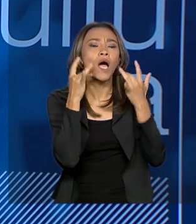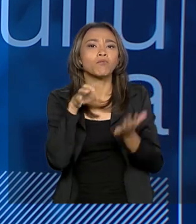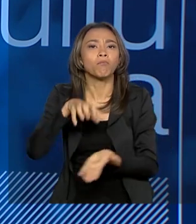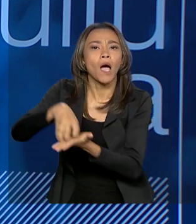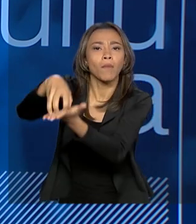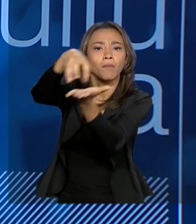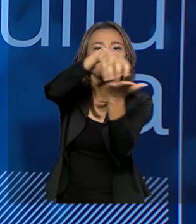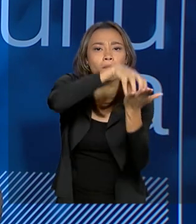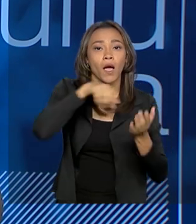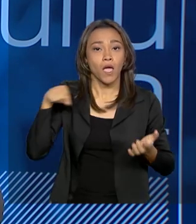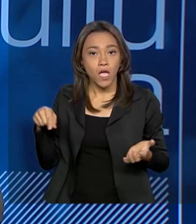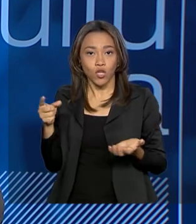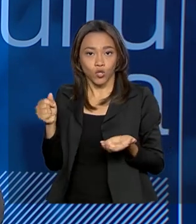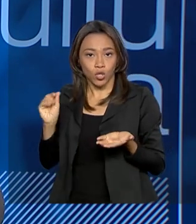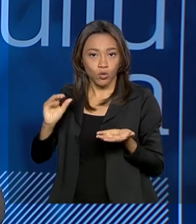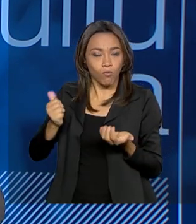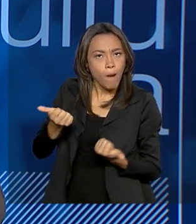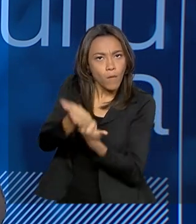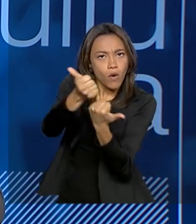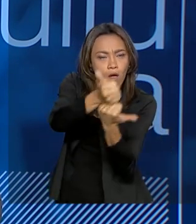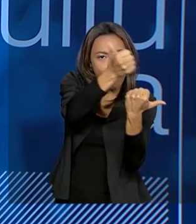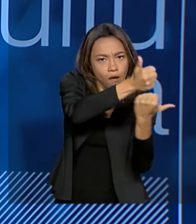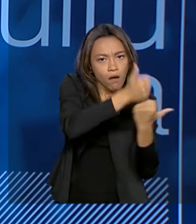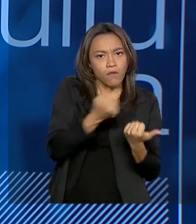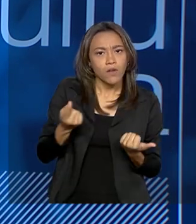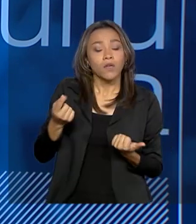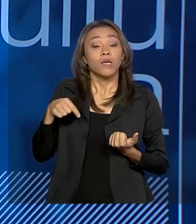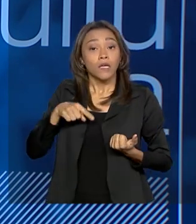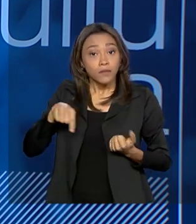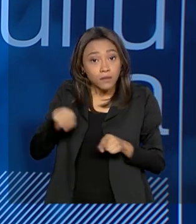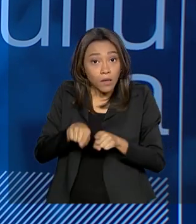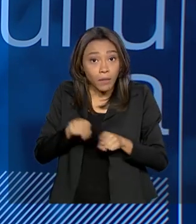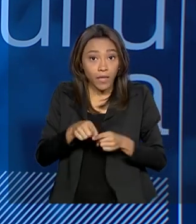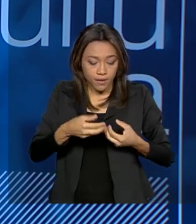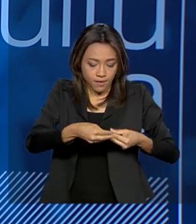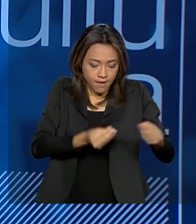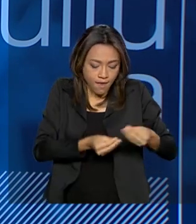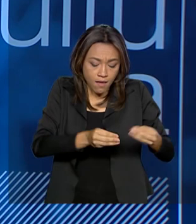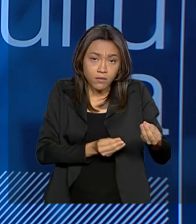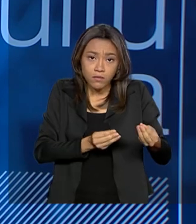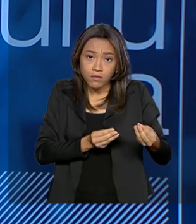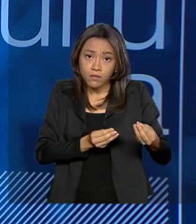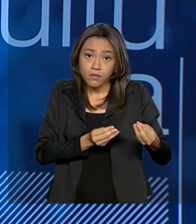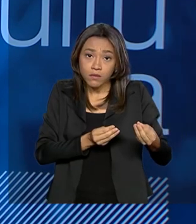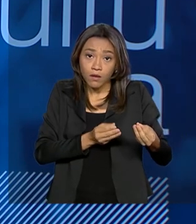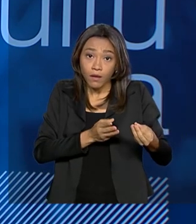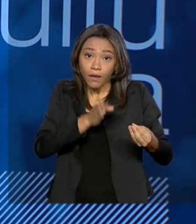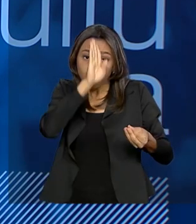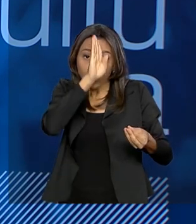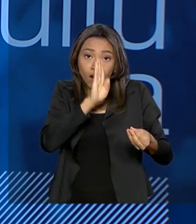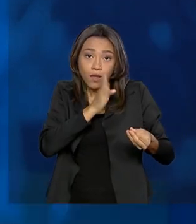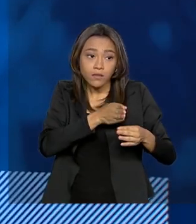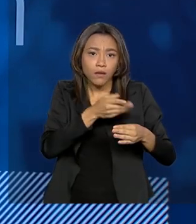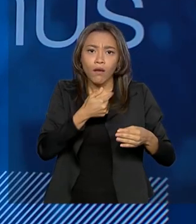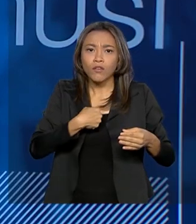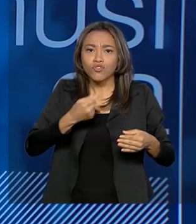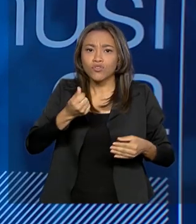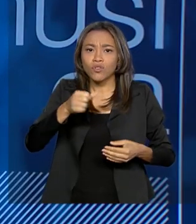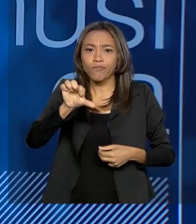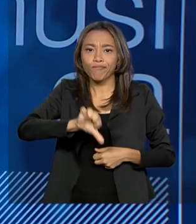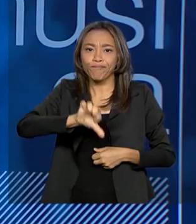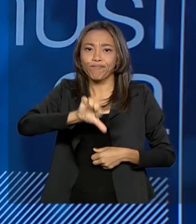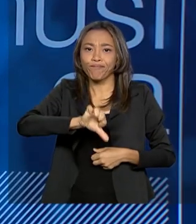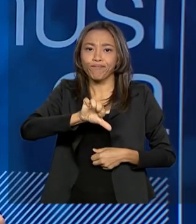patrocinava os espetáculos, o governo subsidiava os ingressos, que eram gratuitos para quem não tinha